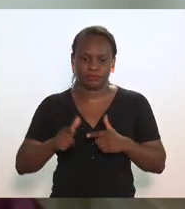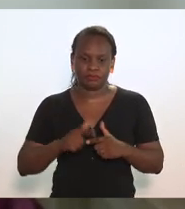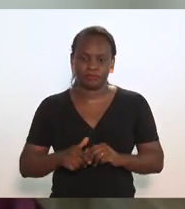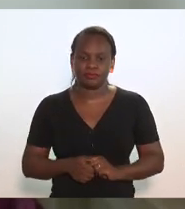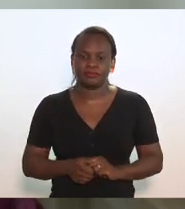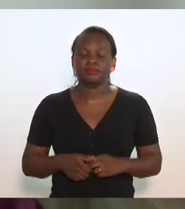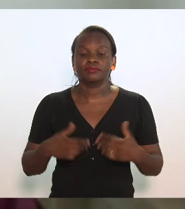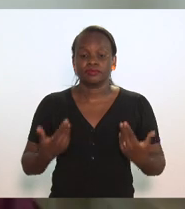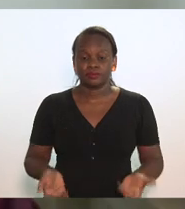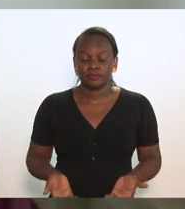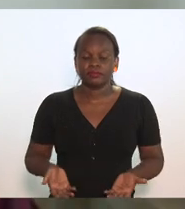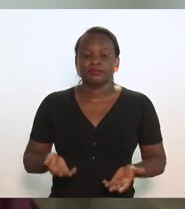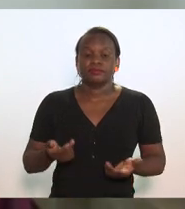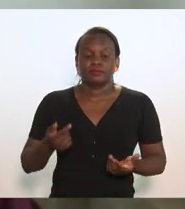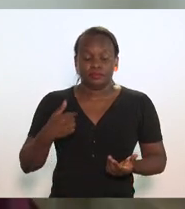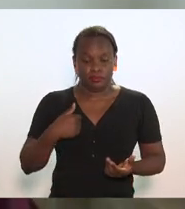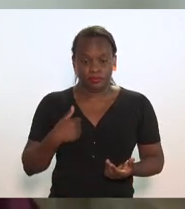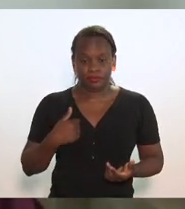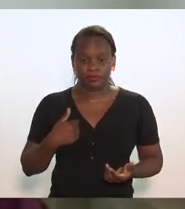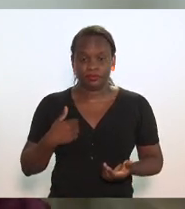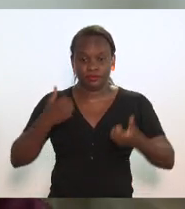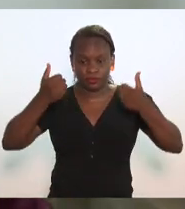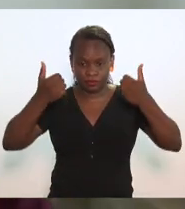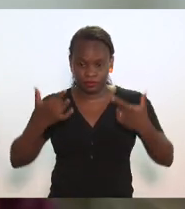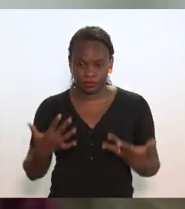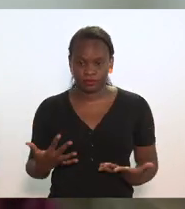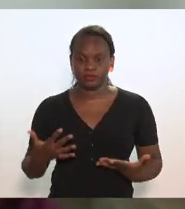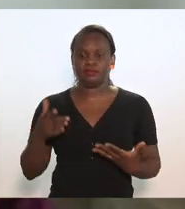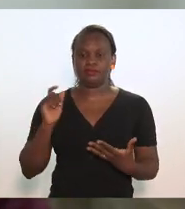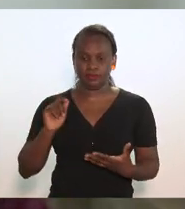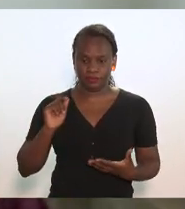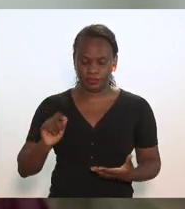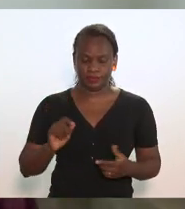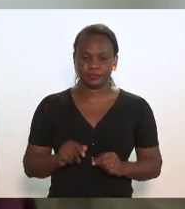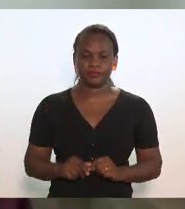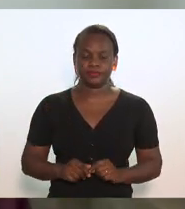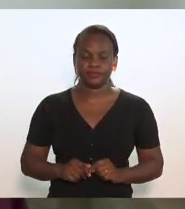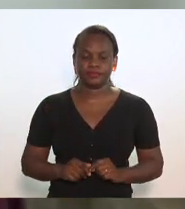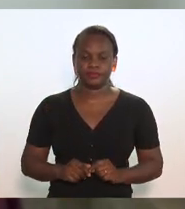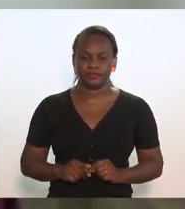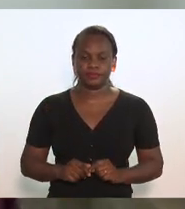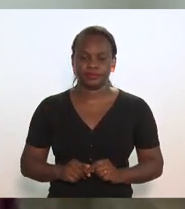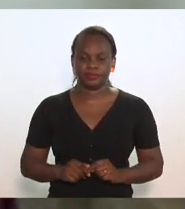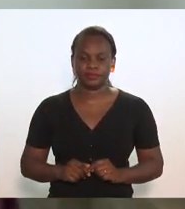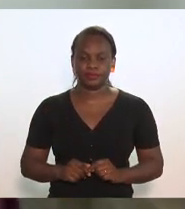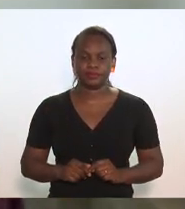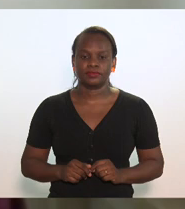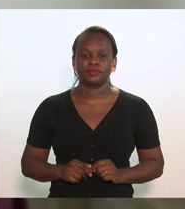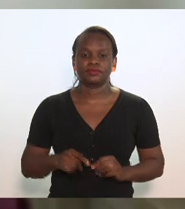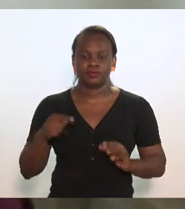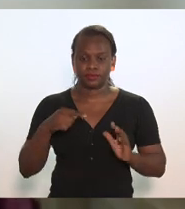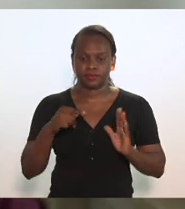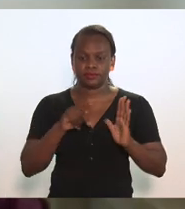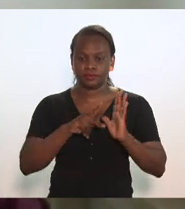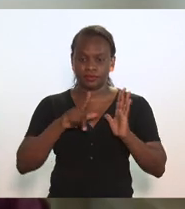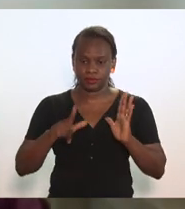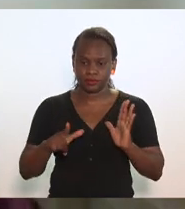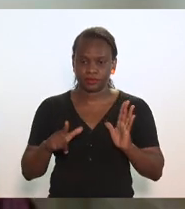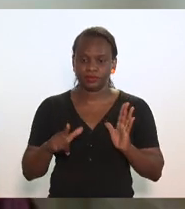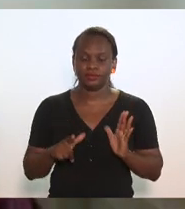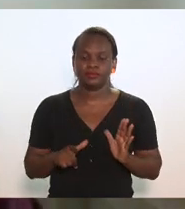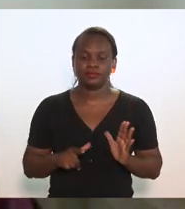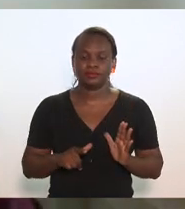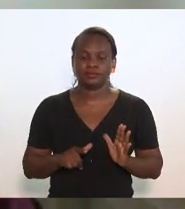Bom, cabe-me dar as seguintes explicações. este projeto de lei